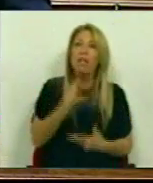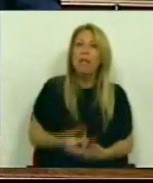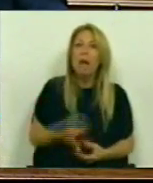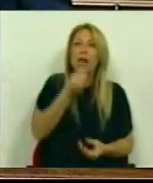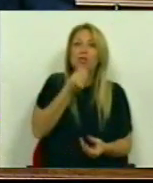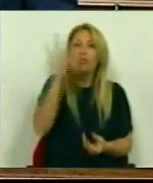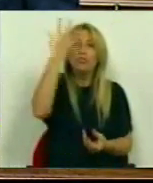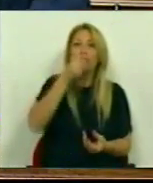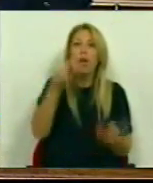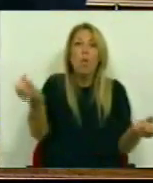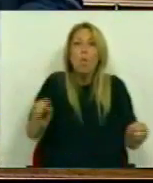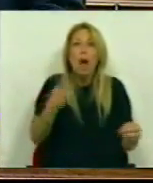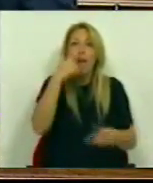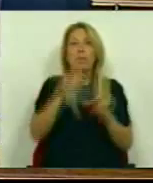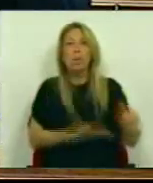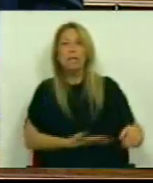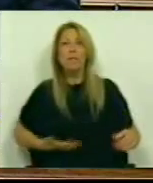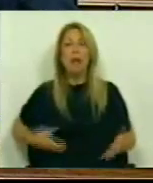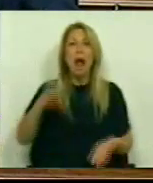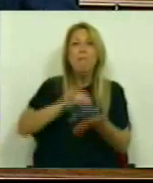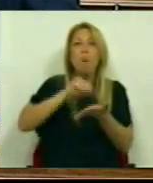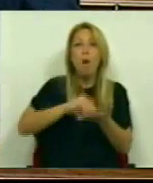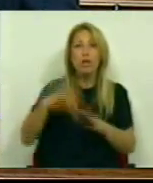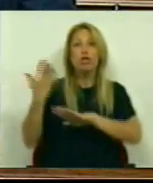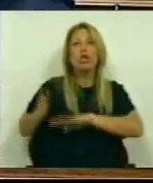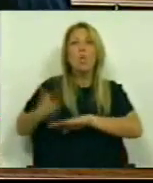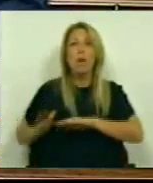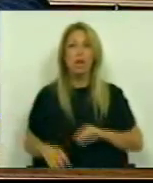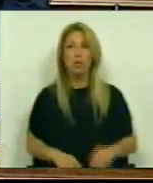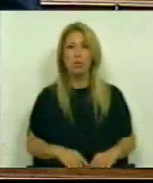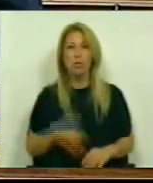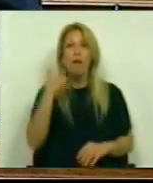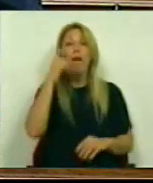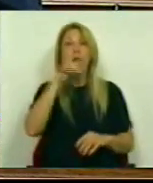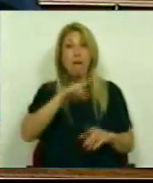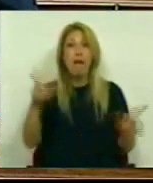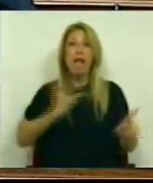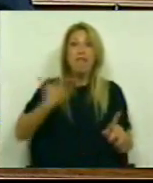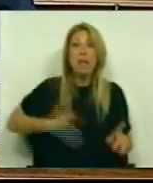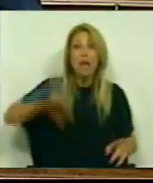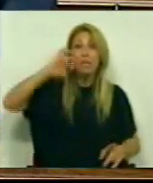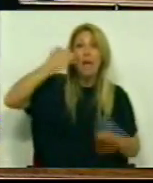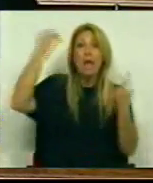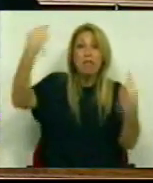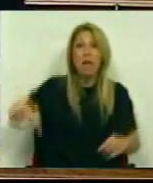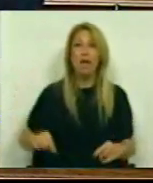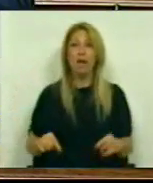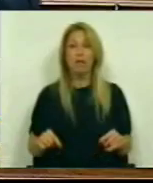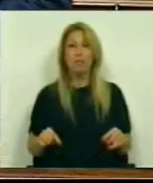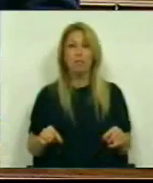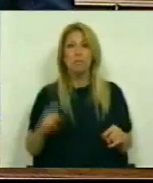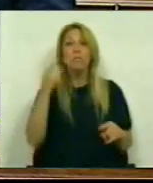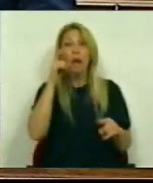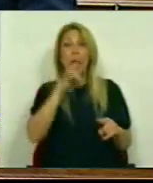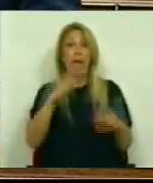desempregados Os pobres Os excluídos Aqueles que estão ameaçados Nos seus direitos Os apropriados do